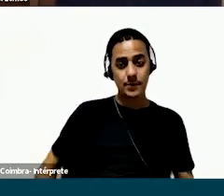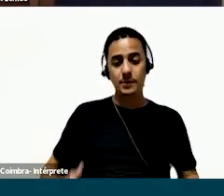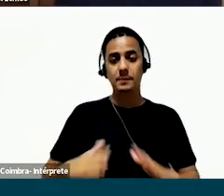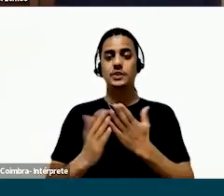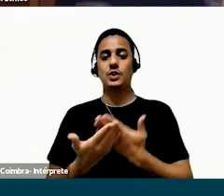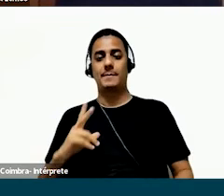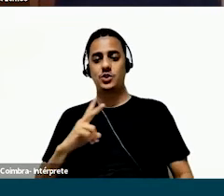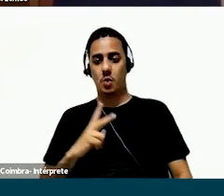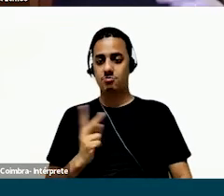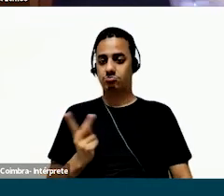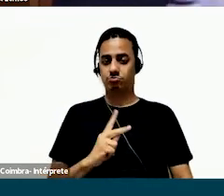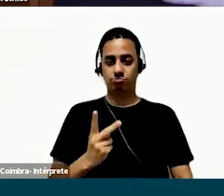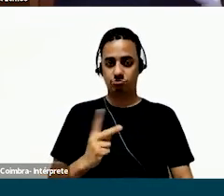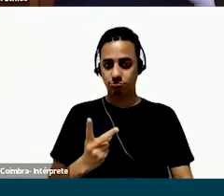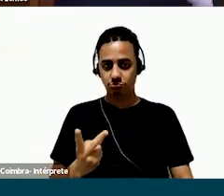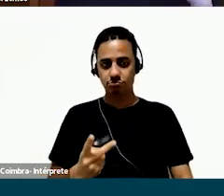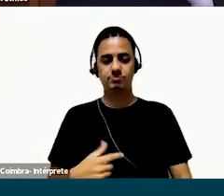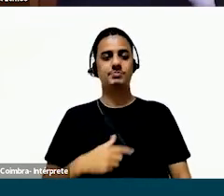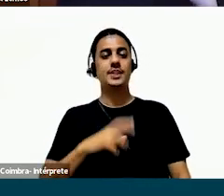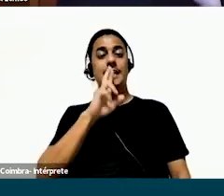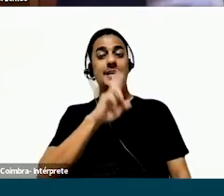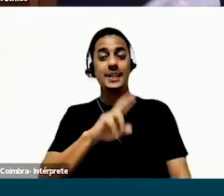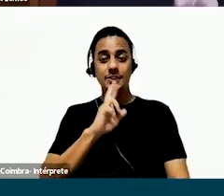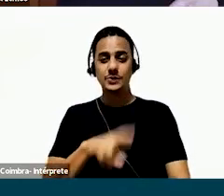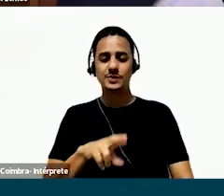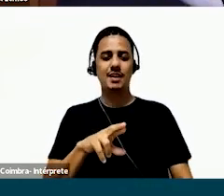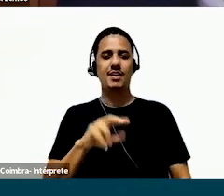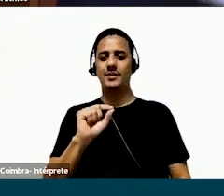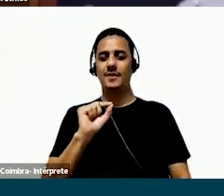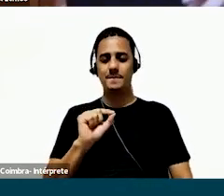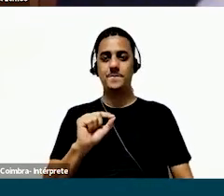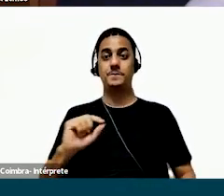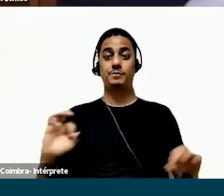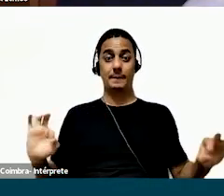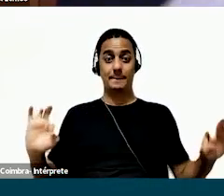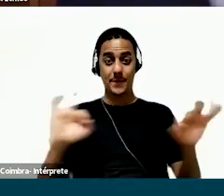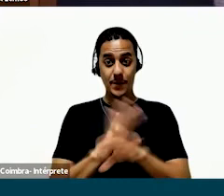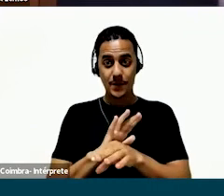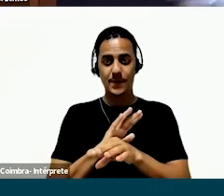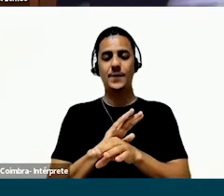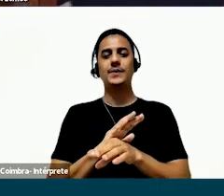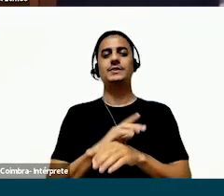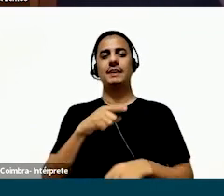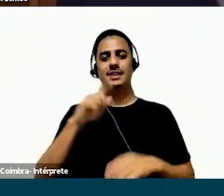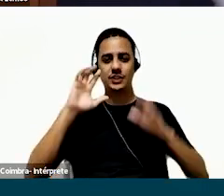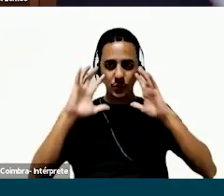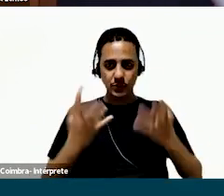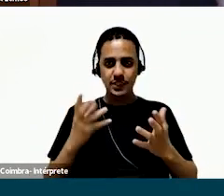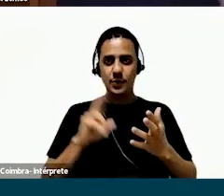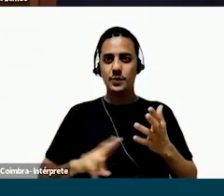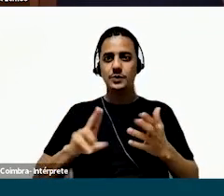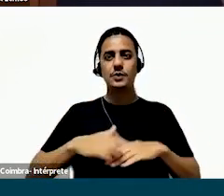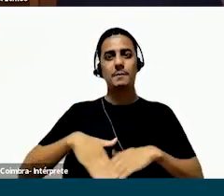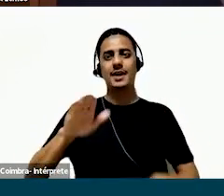de escolas públicas quanto de escolas particulares, e aqui um resultado, enfim, mais objetivo é que, depois de pronto, né,